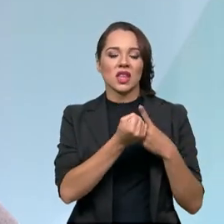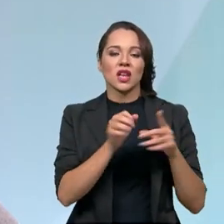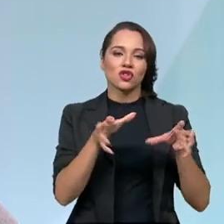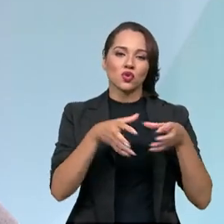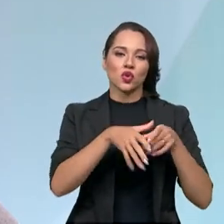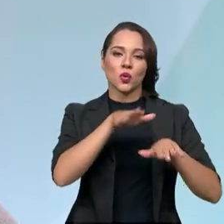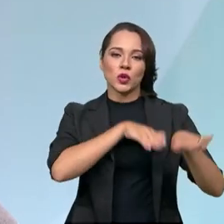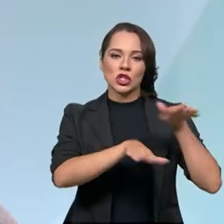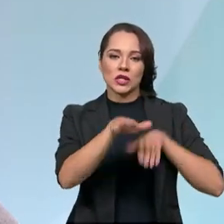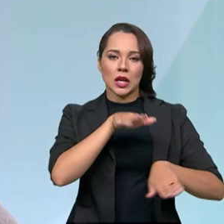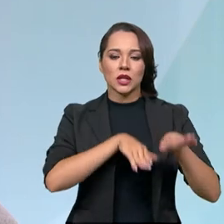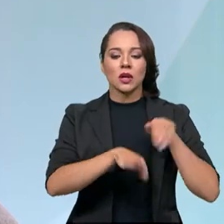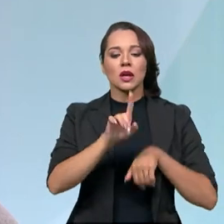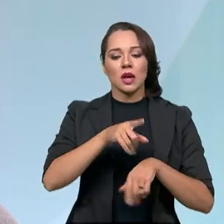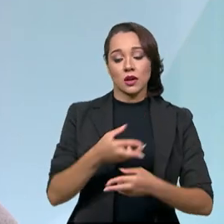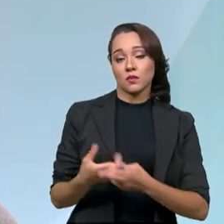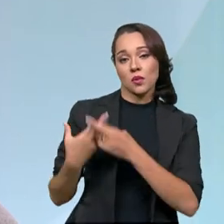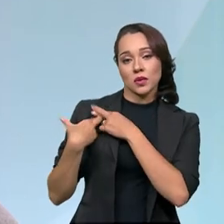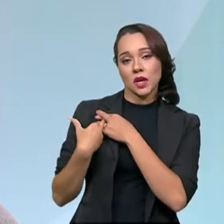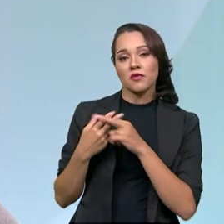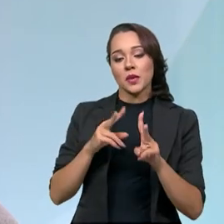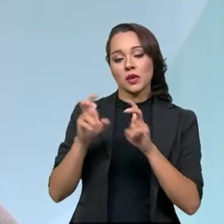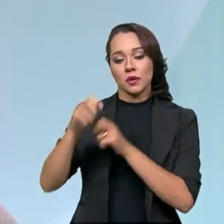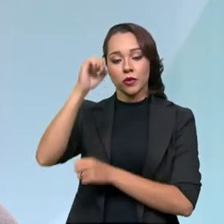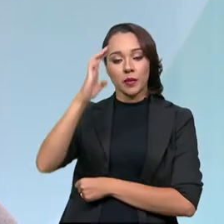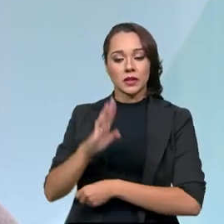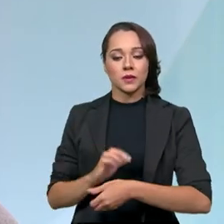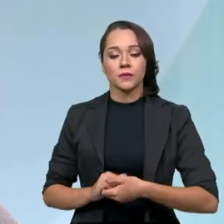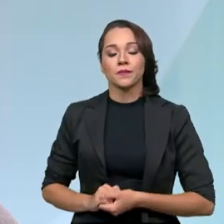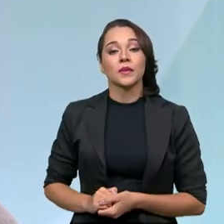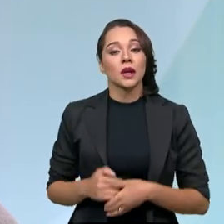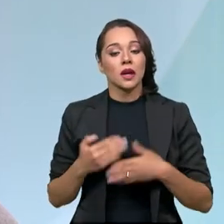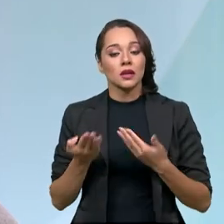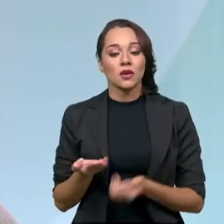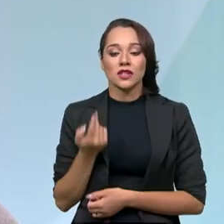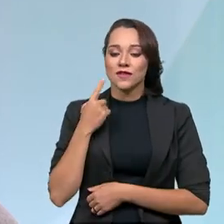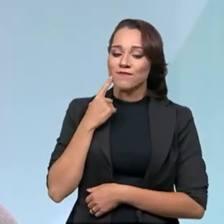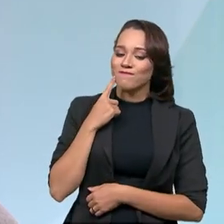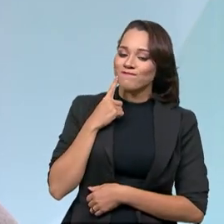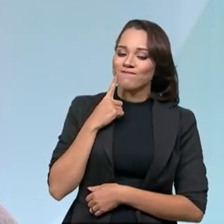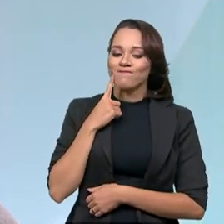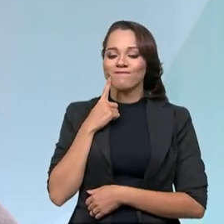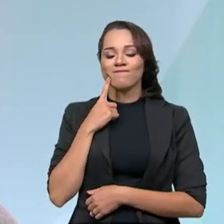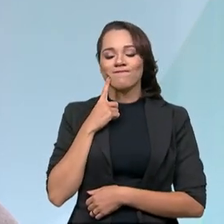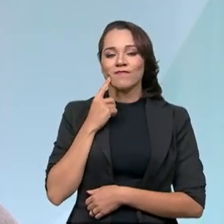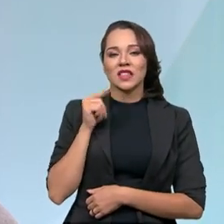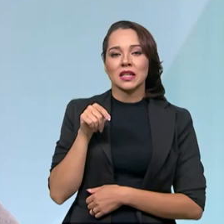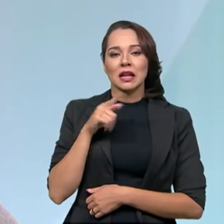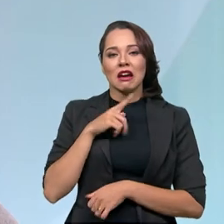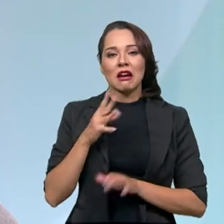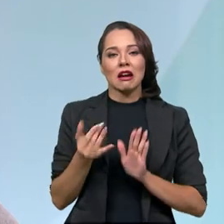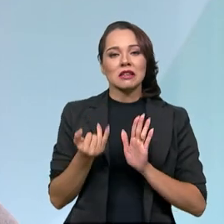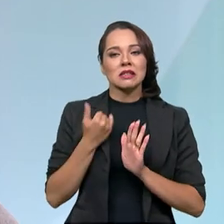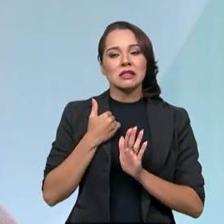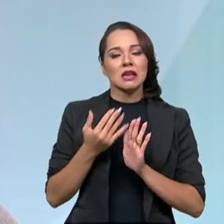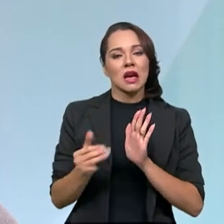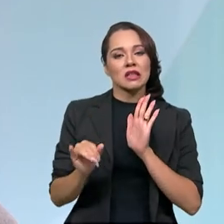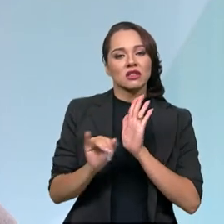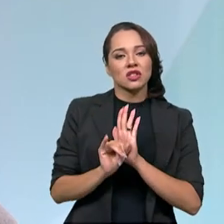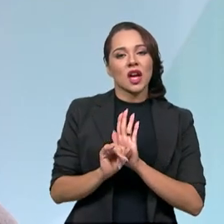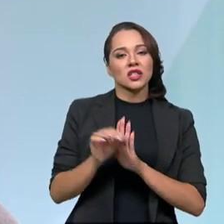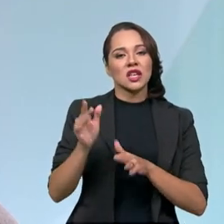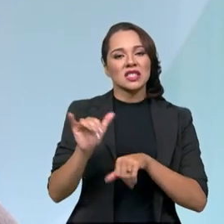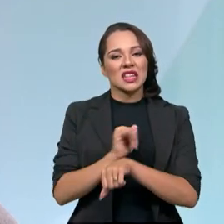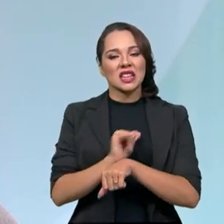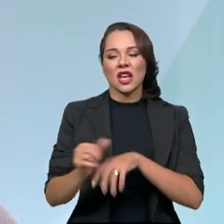dos órgãos de trânsito que são responsáveis pelo tema no país. Então, a gente não via a identidade das medidas ali propostas